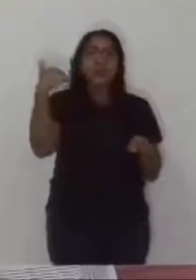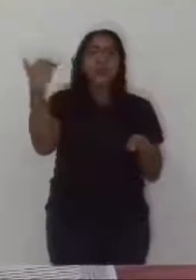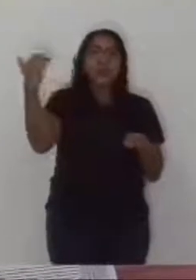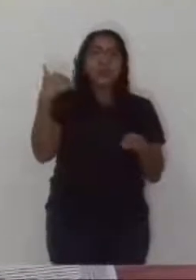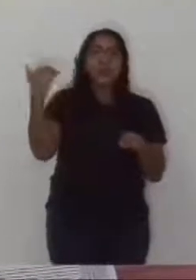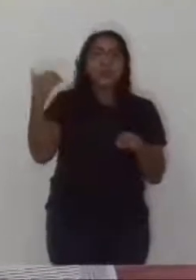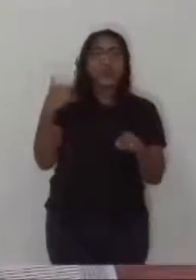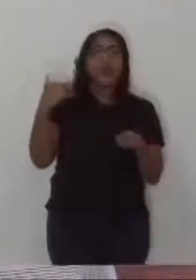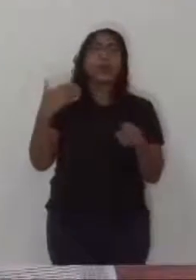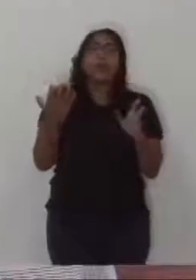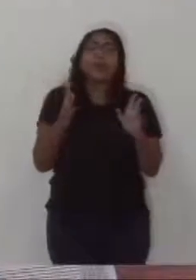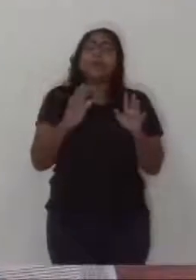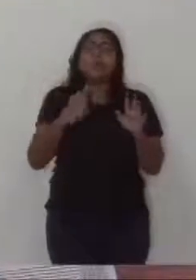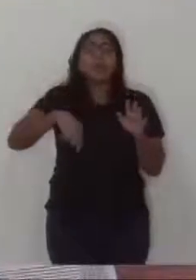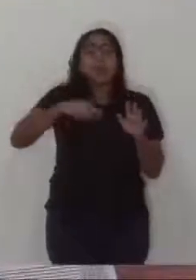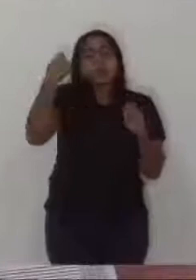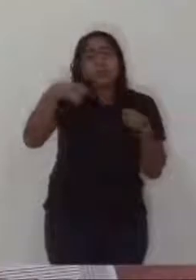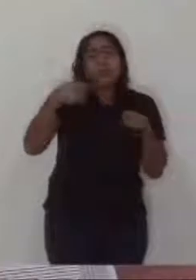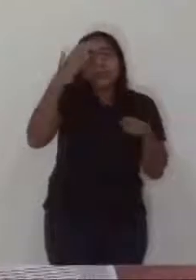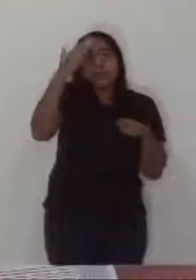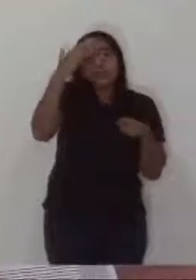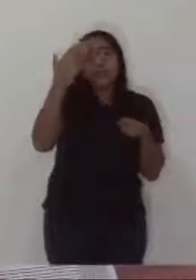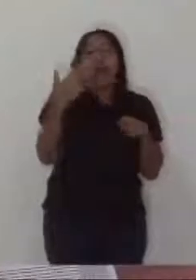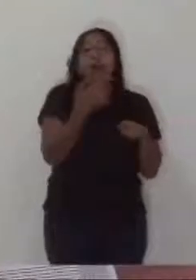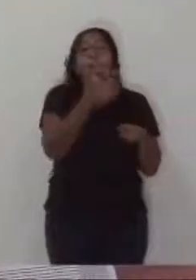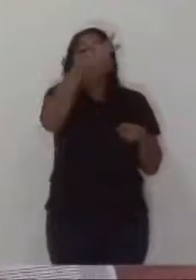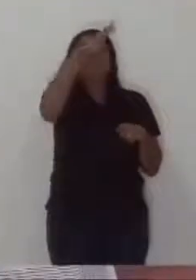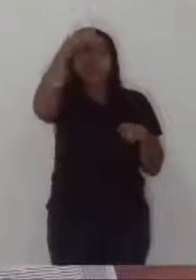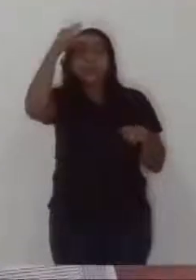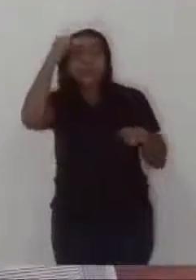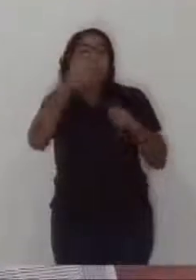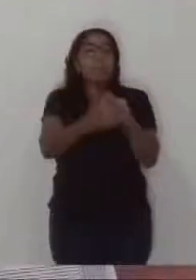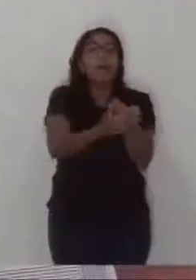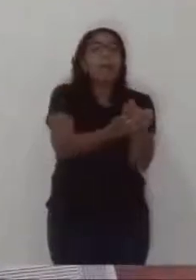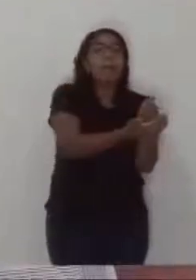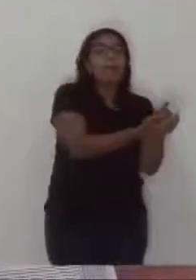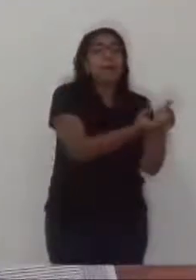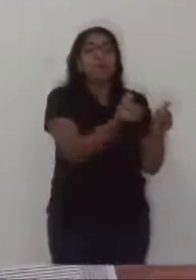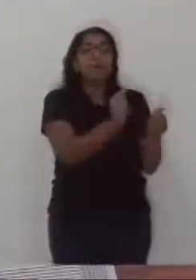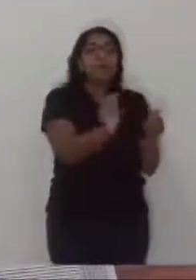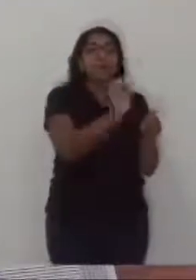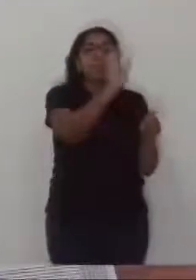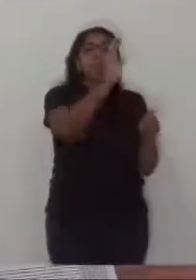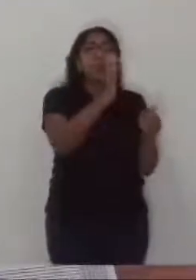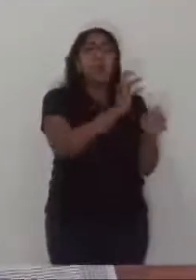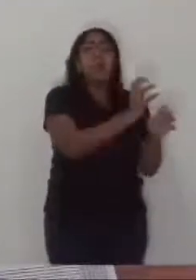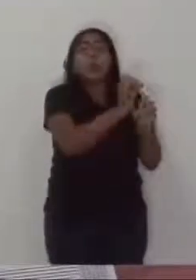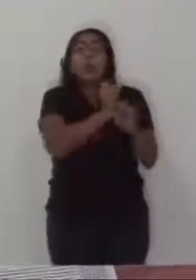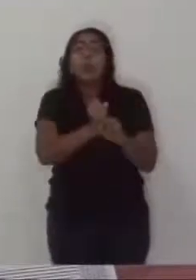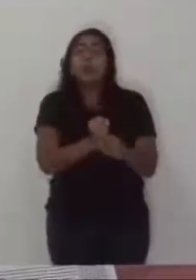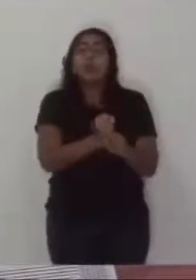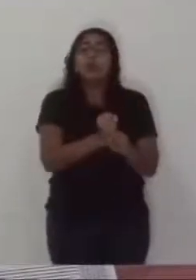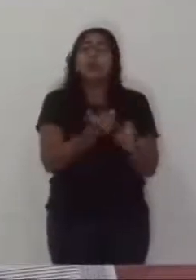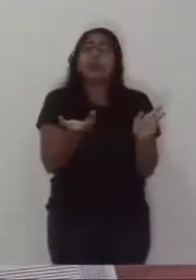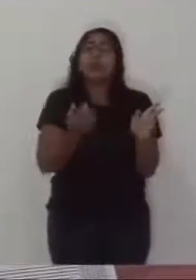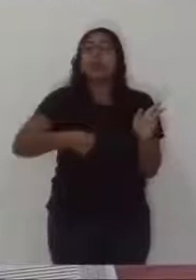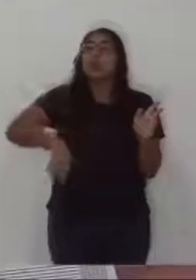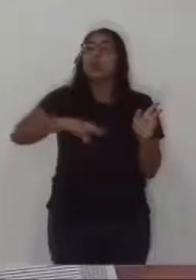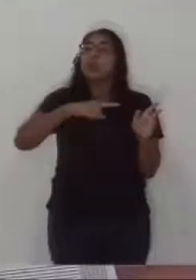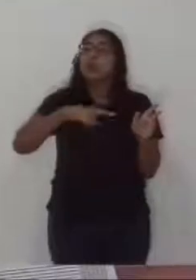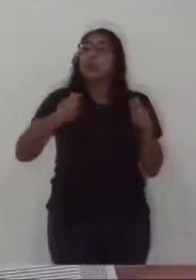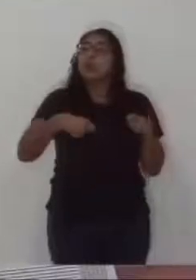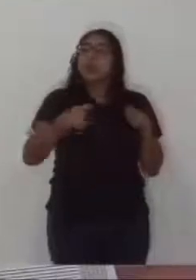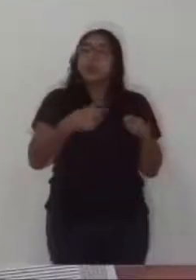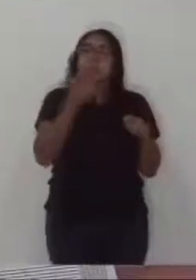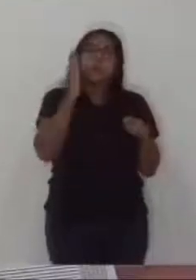tem conhecimento de quanto nós gastamos o mandato de justiça, às vezes um remédio que pode ser do Estado, do Governo Federal, que a gente entra com o mandato, sempre bate nessa